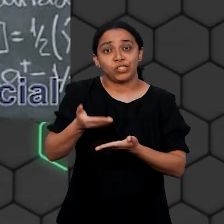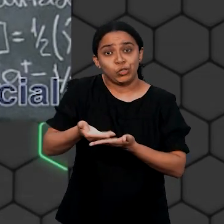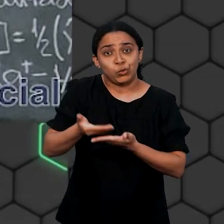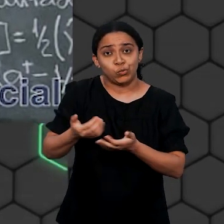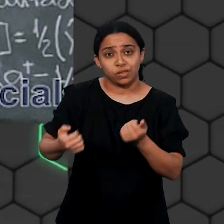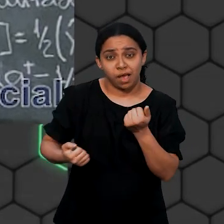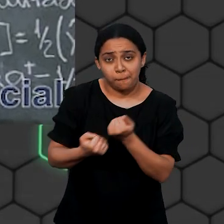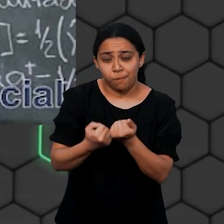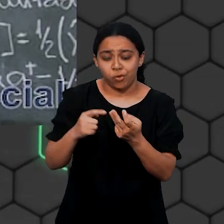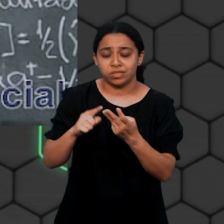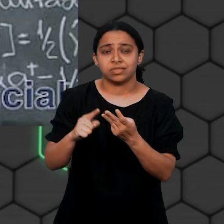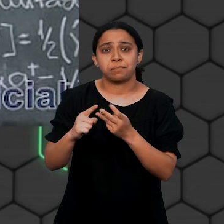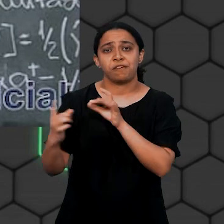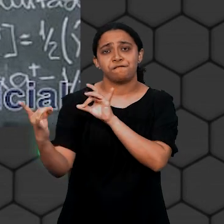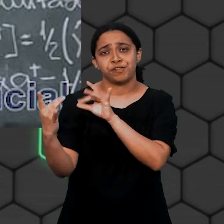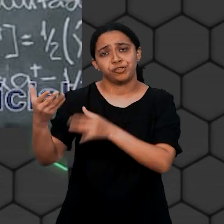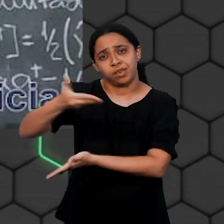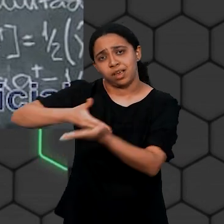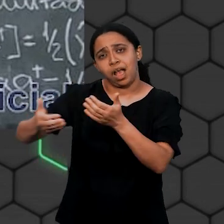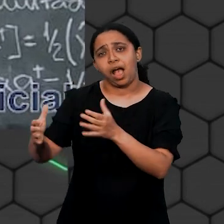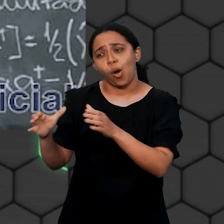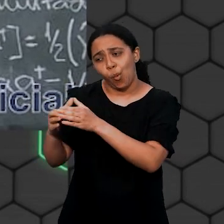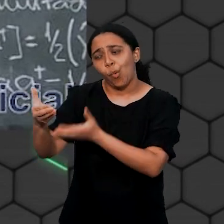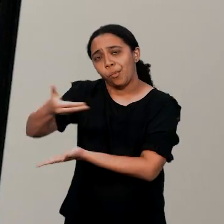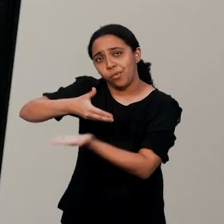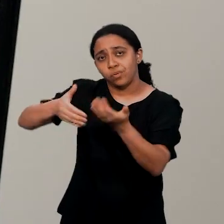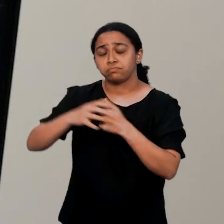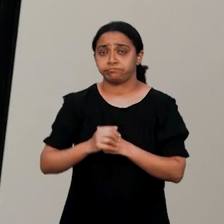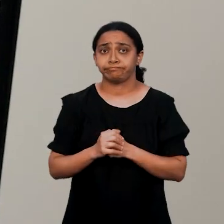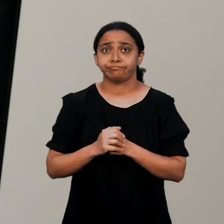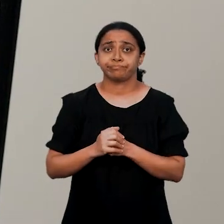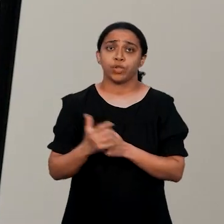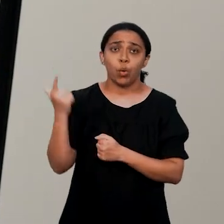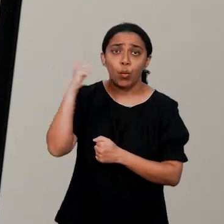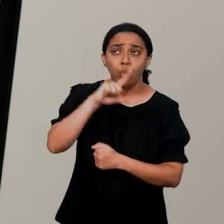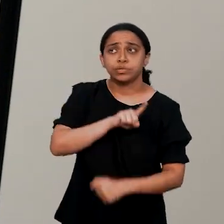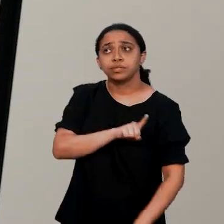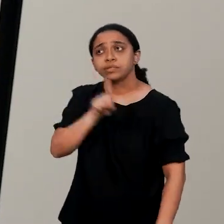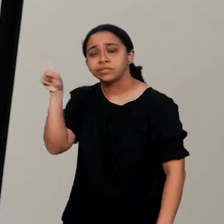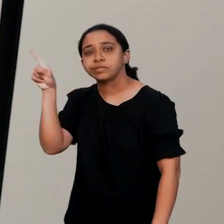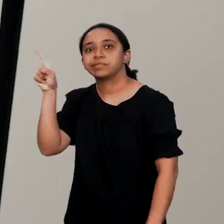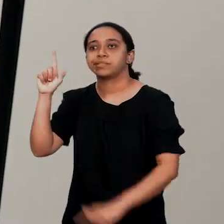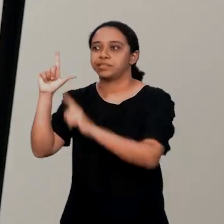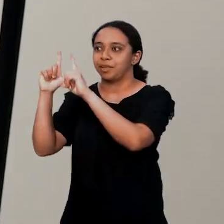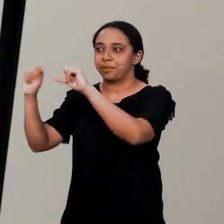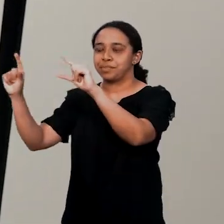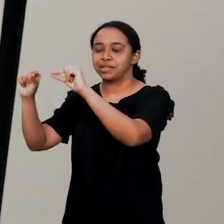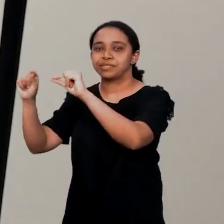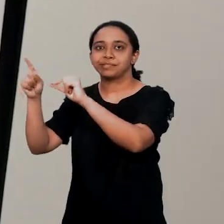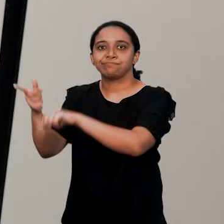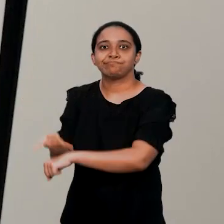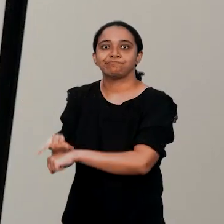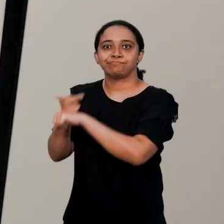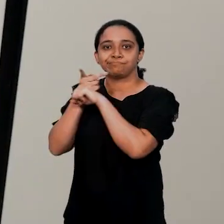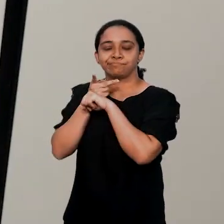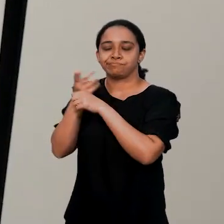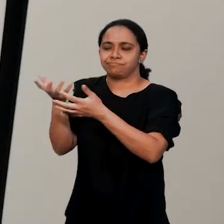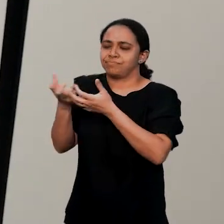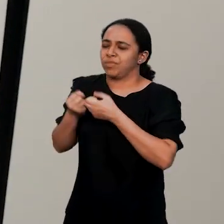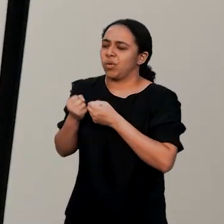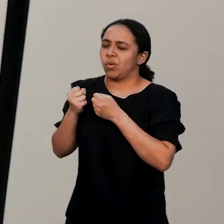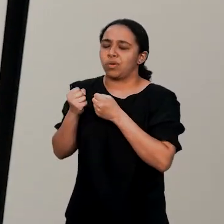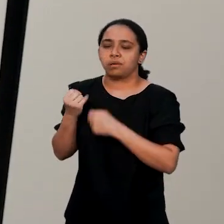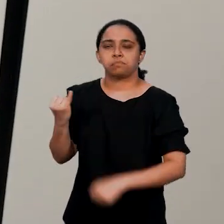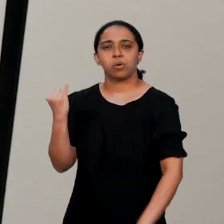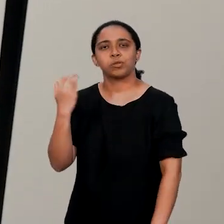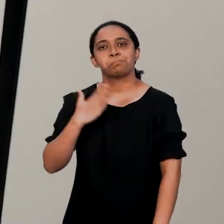estudo, apoio e retorno coletivo. Consegui fazer essa viagem a Brasília, receber essa premiação, que é uma